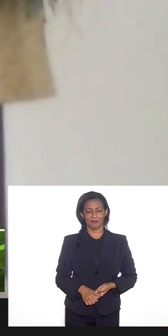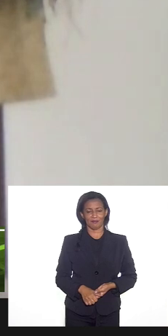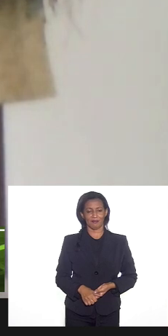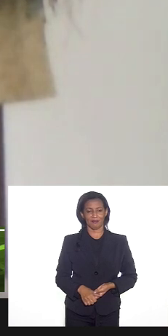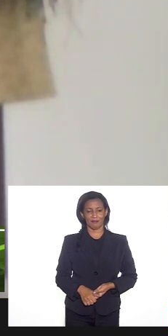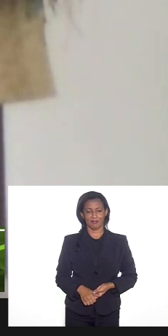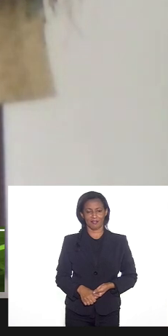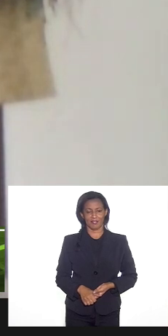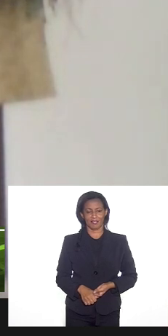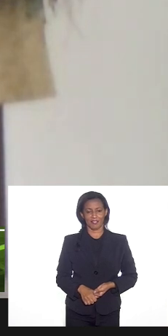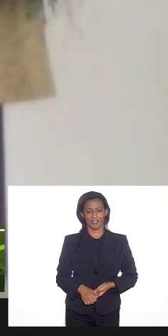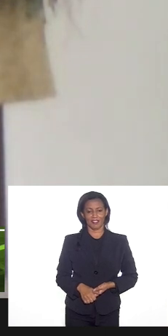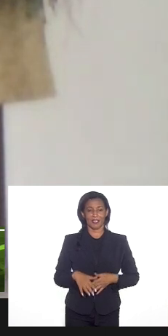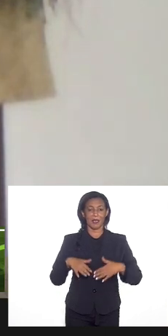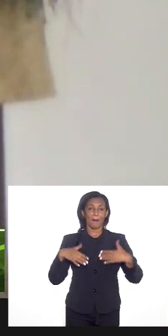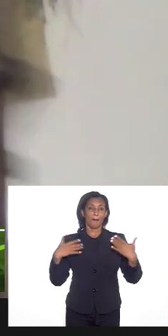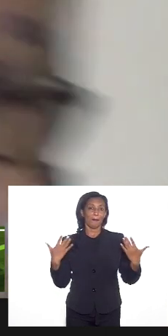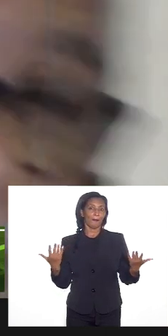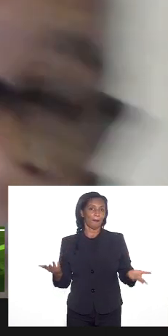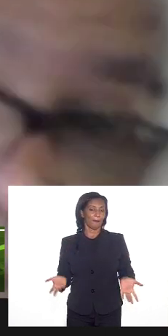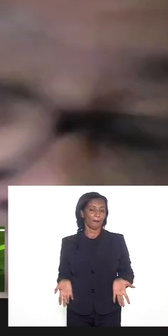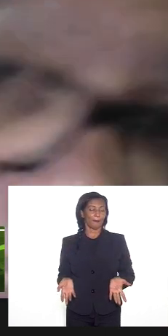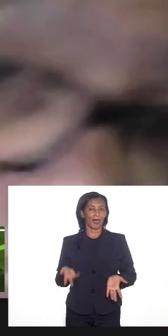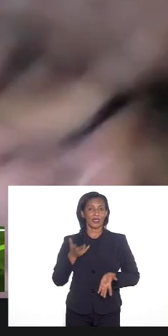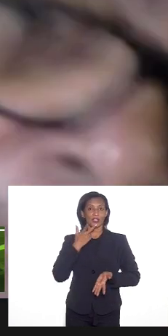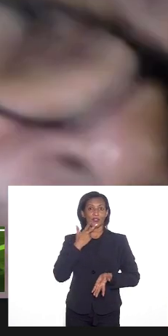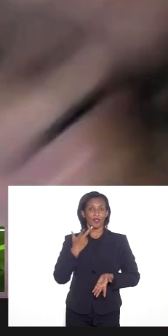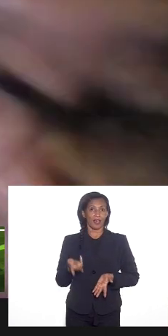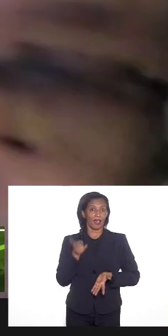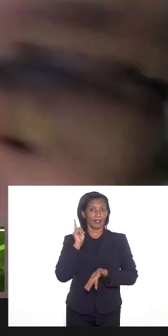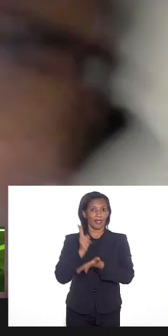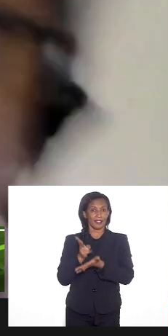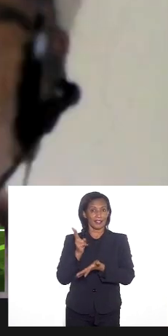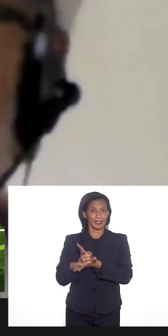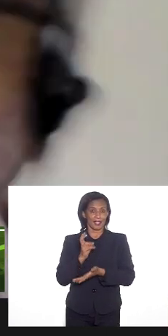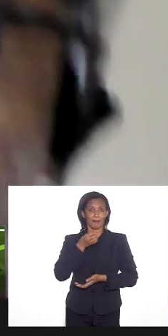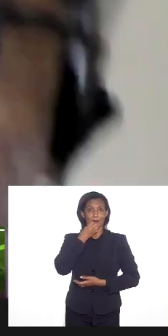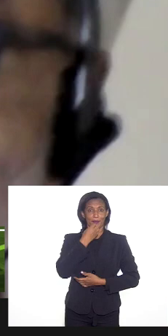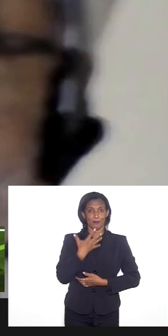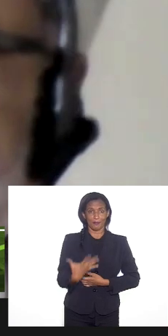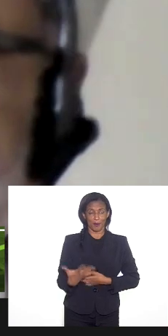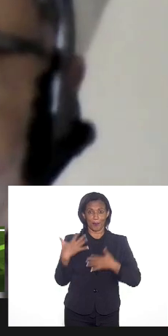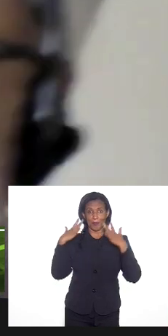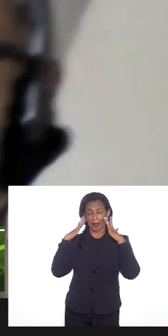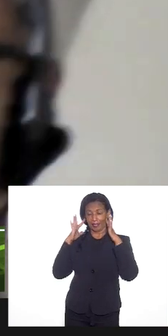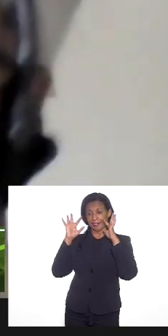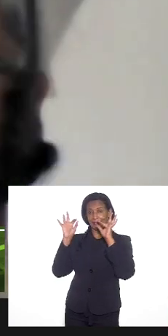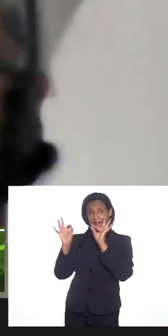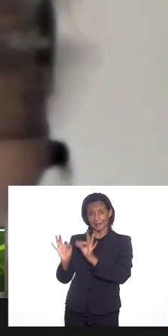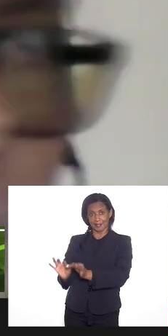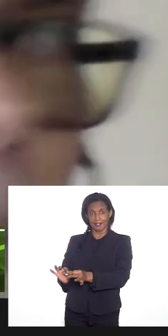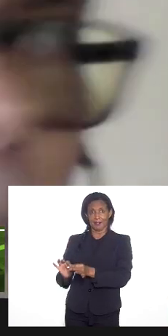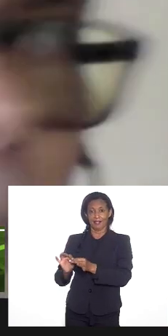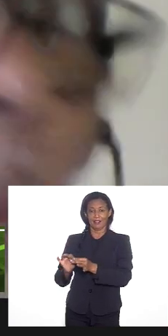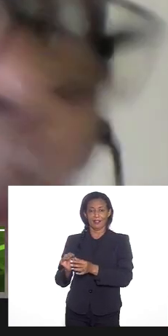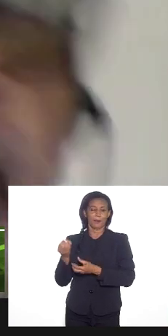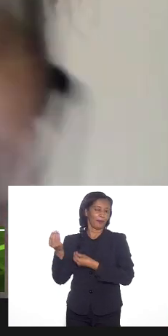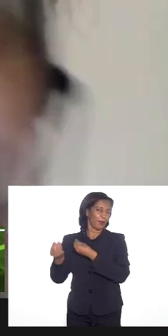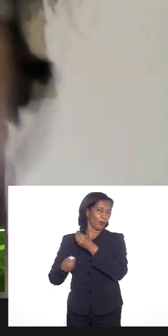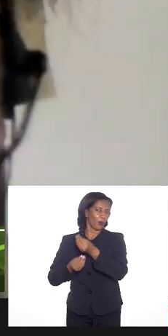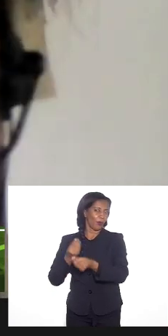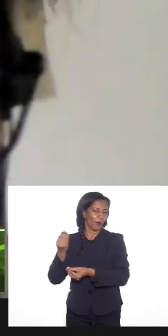mas dizer que é sempre bom atentar para como